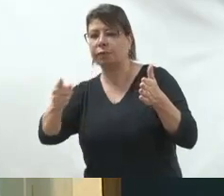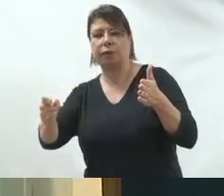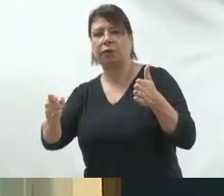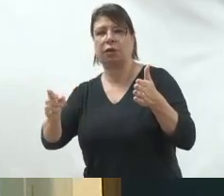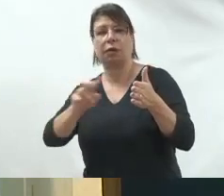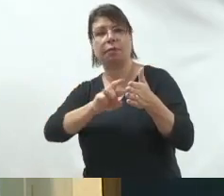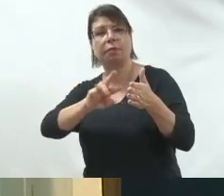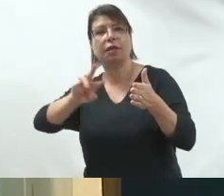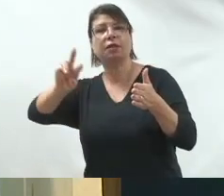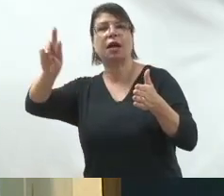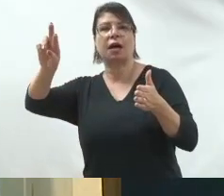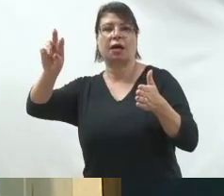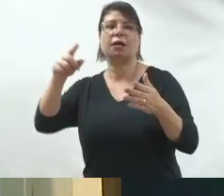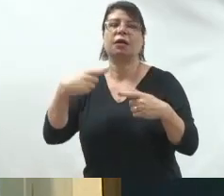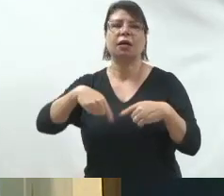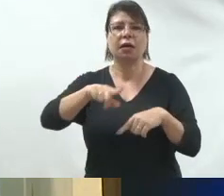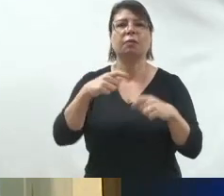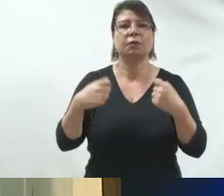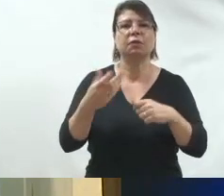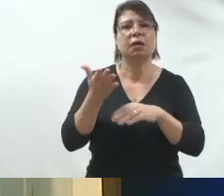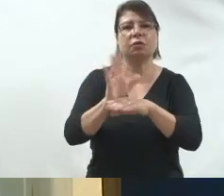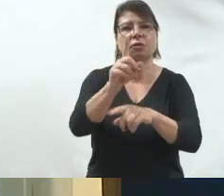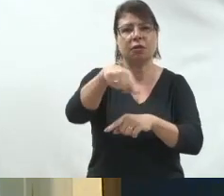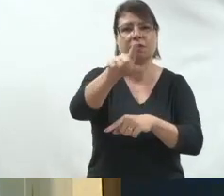sala. Não estou colocando vocês para a rua.